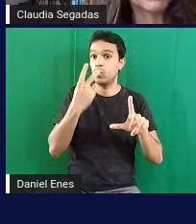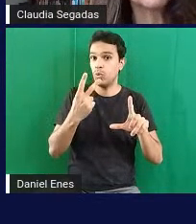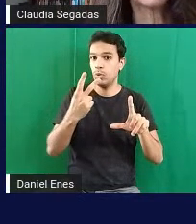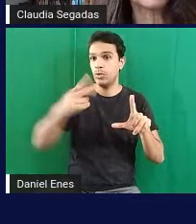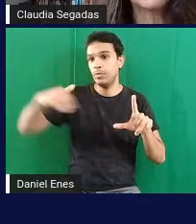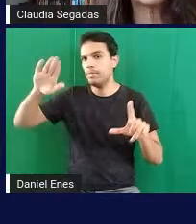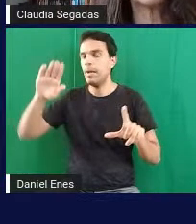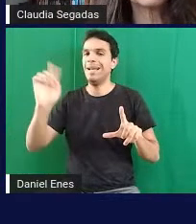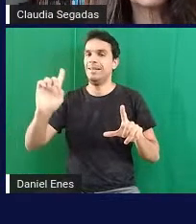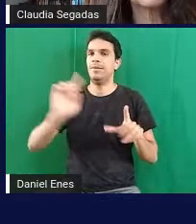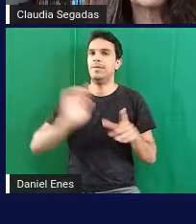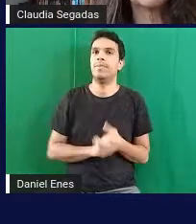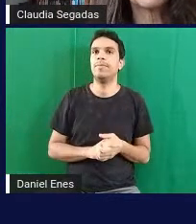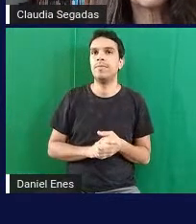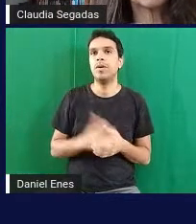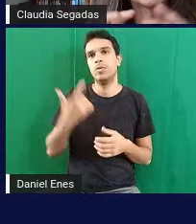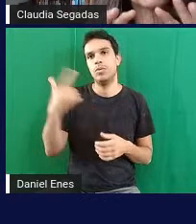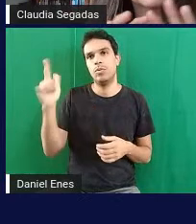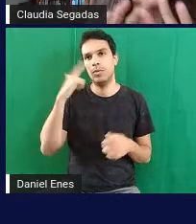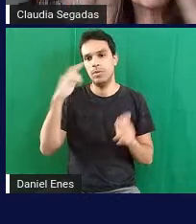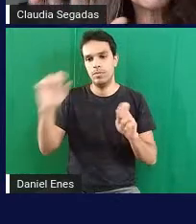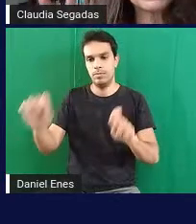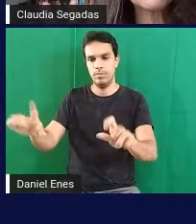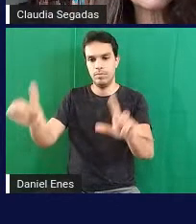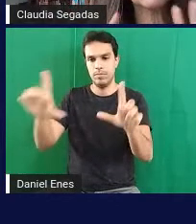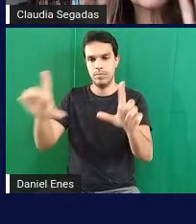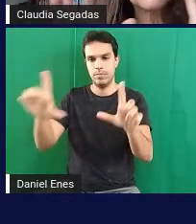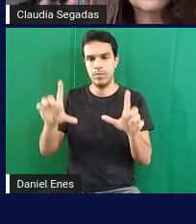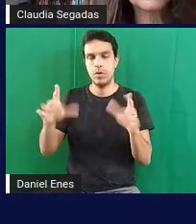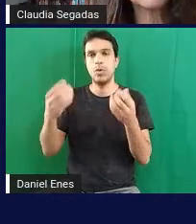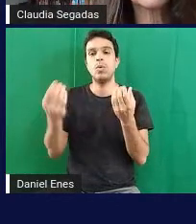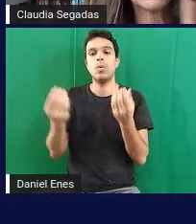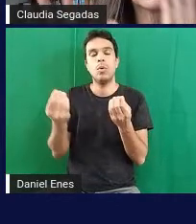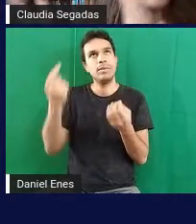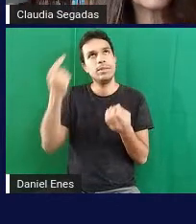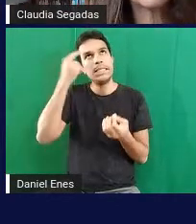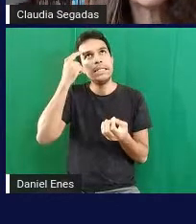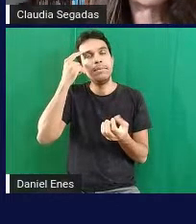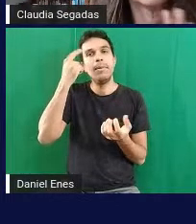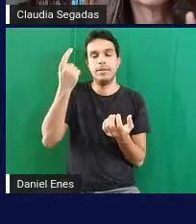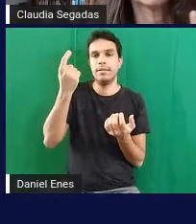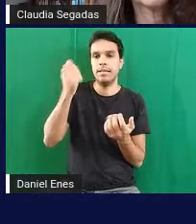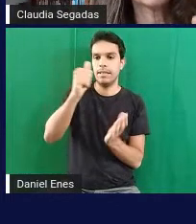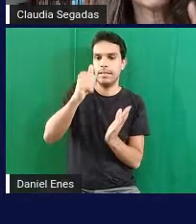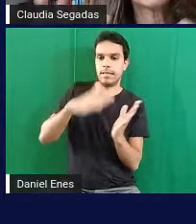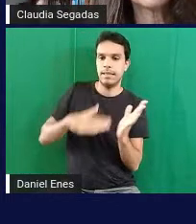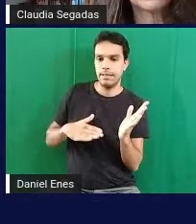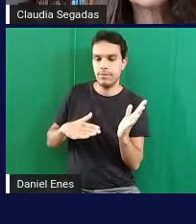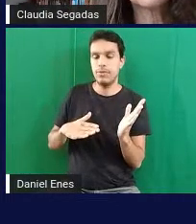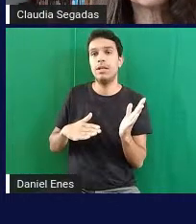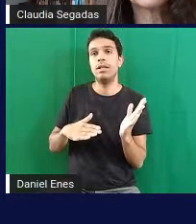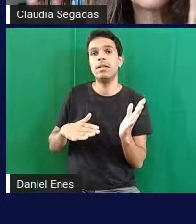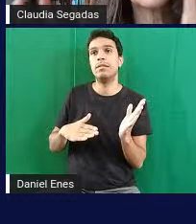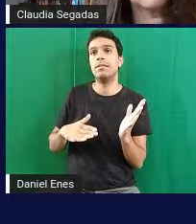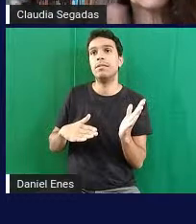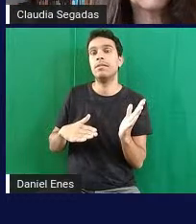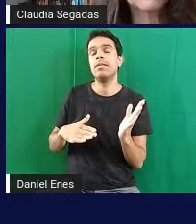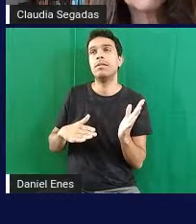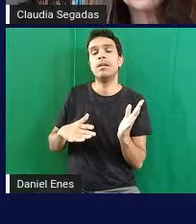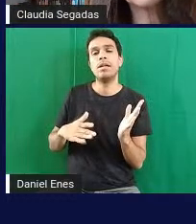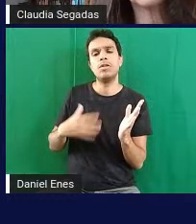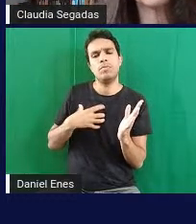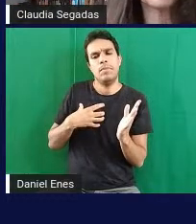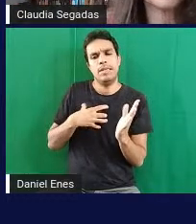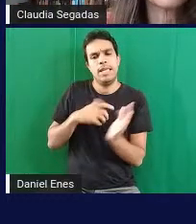no próximo slide vocês podem ver como nós pensamos essa atividade de forma a adaptar